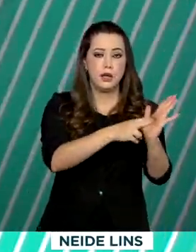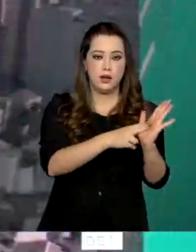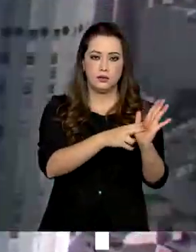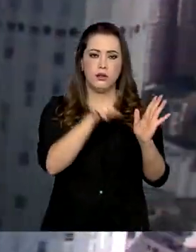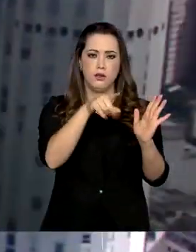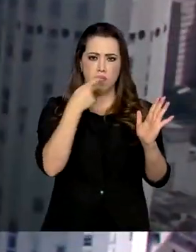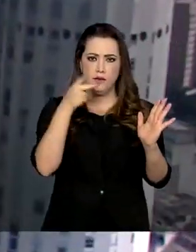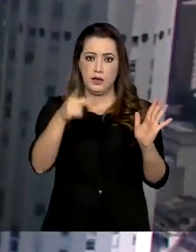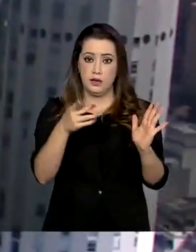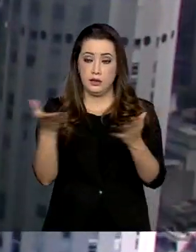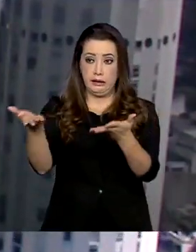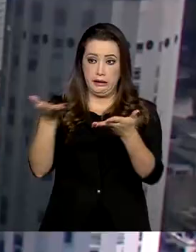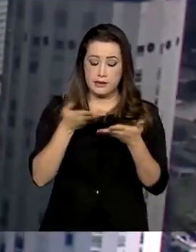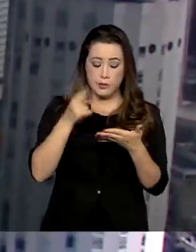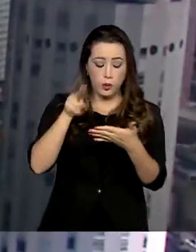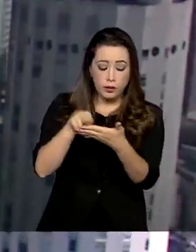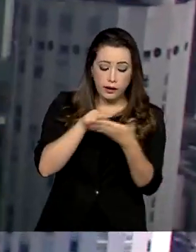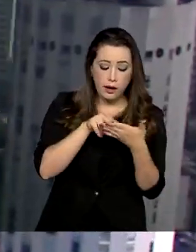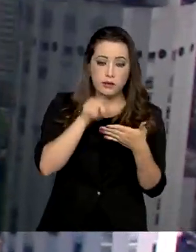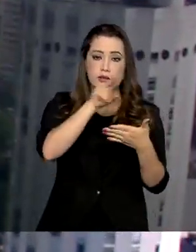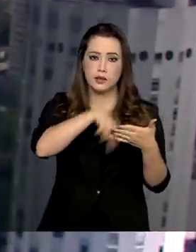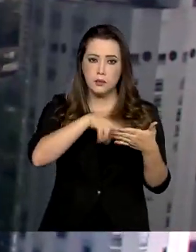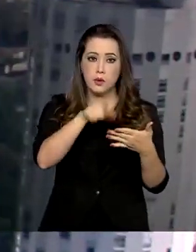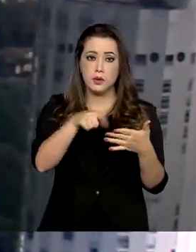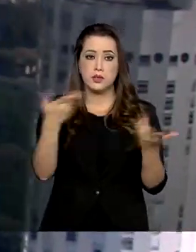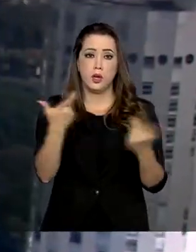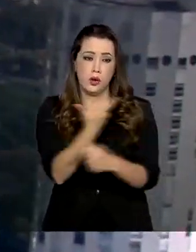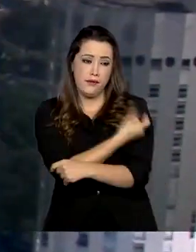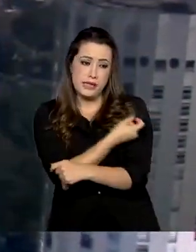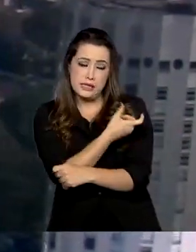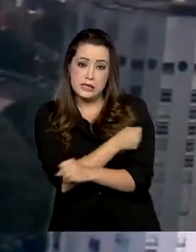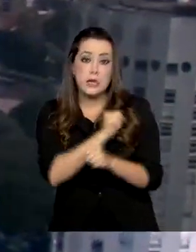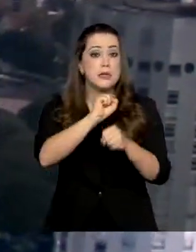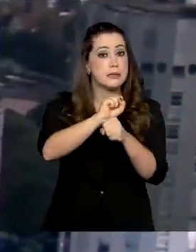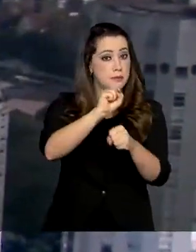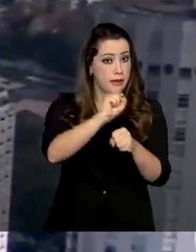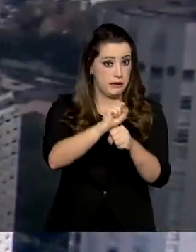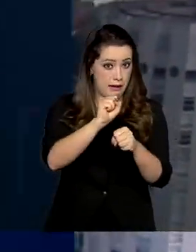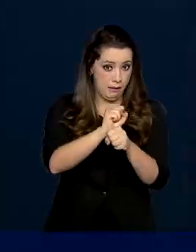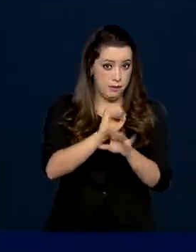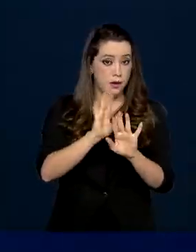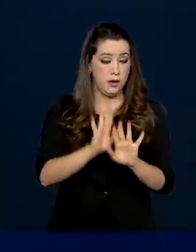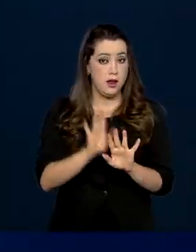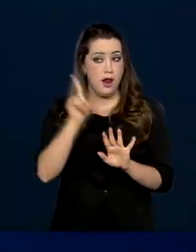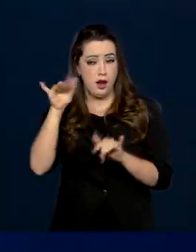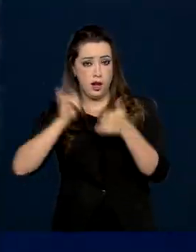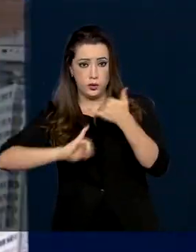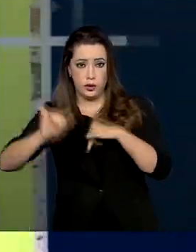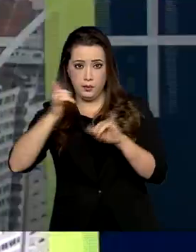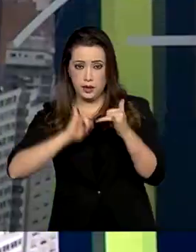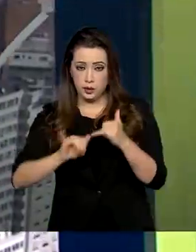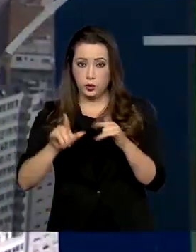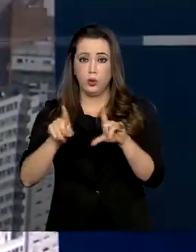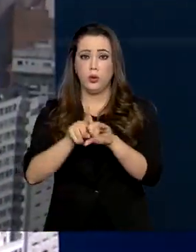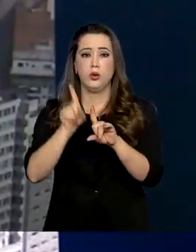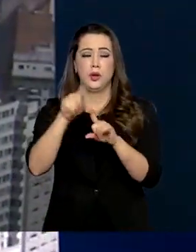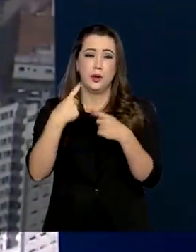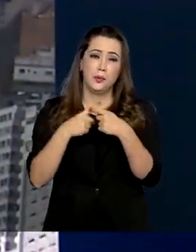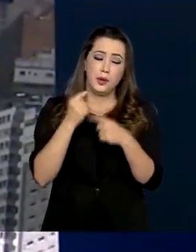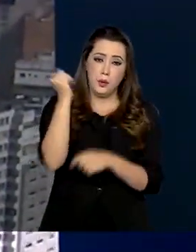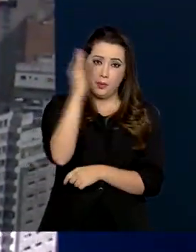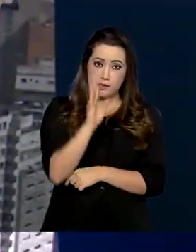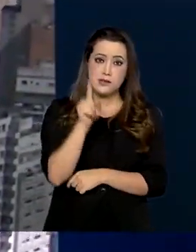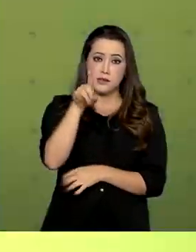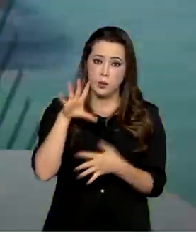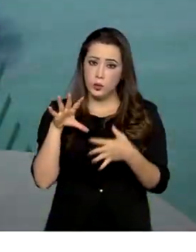suspensão dos testes da vacina contra a covid-19 do laboratório AstraZeneca, uma vez que o Brasil é um dos países do mundo